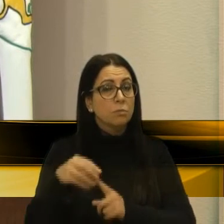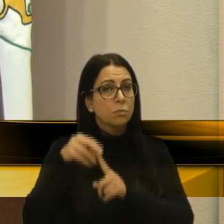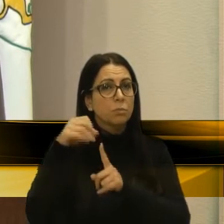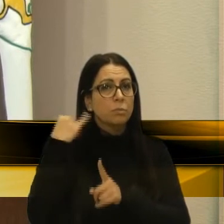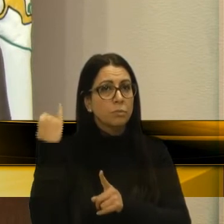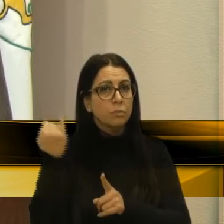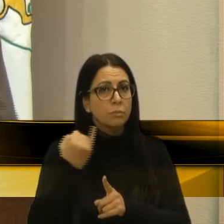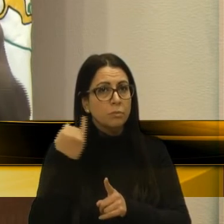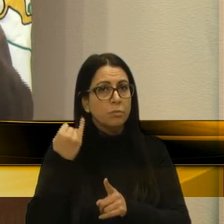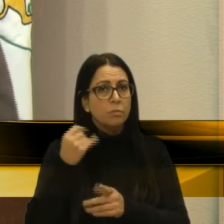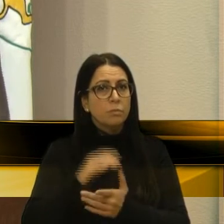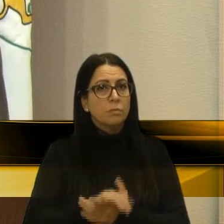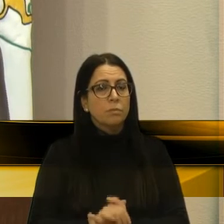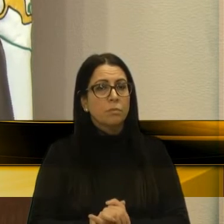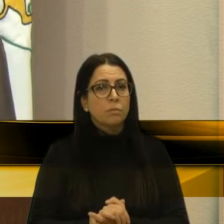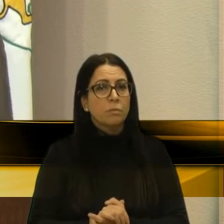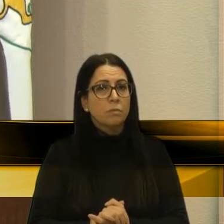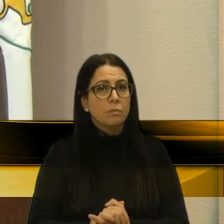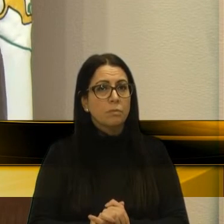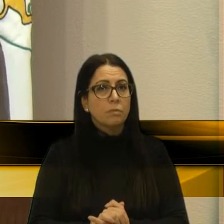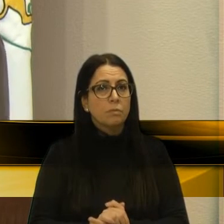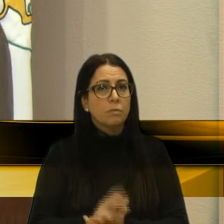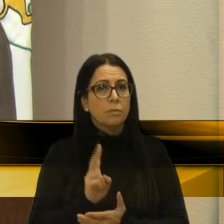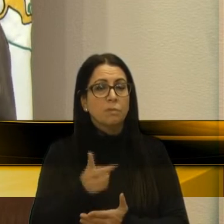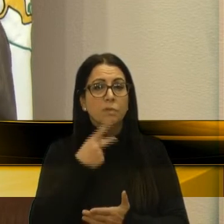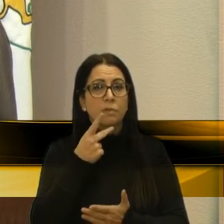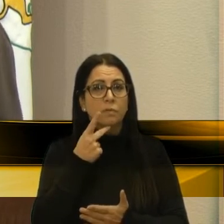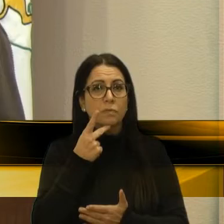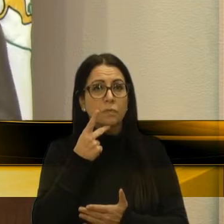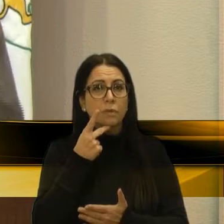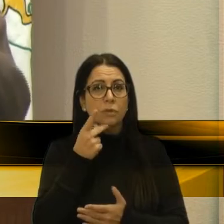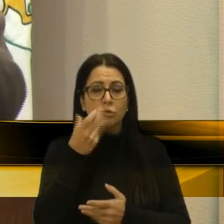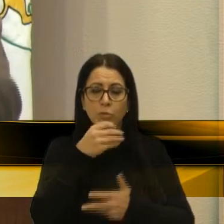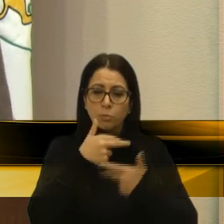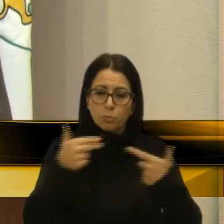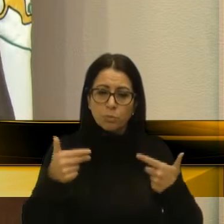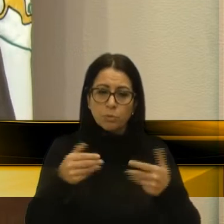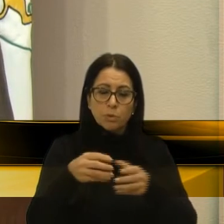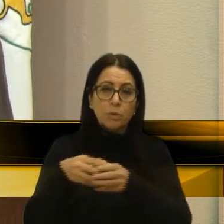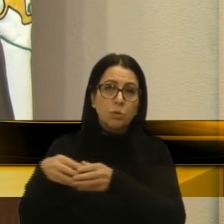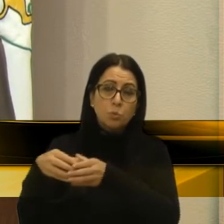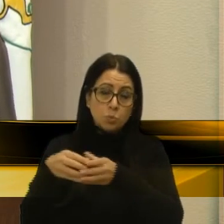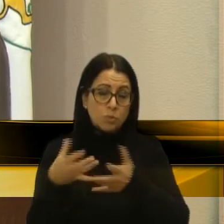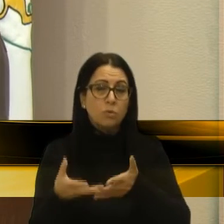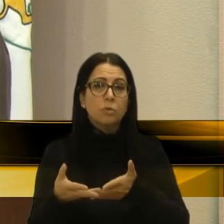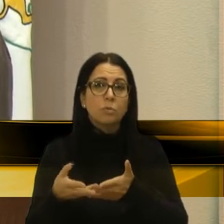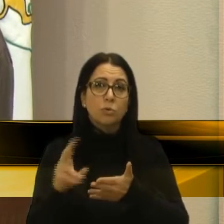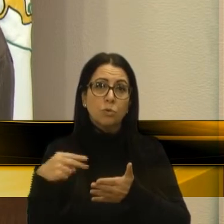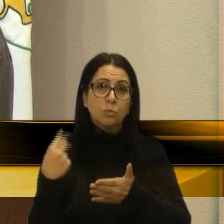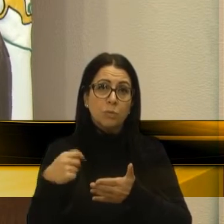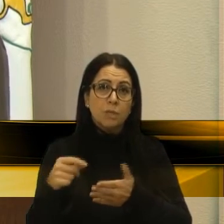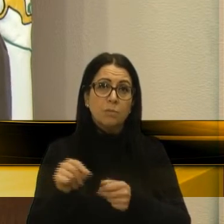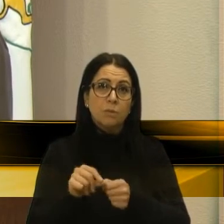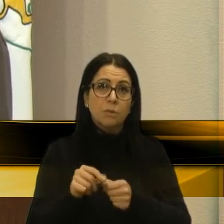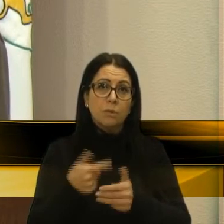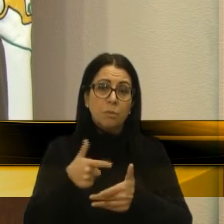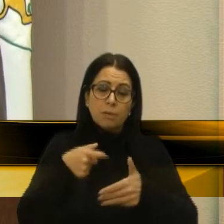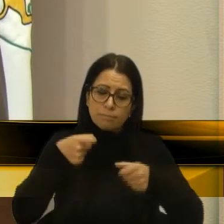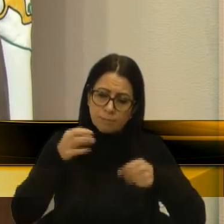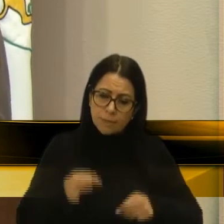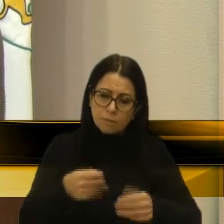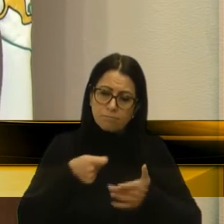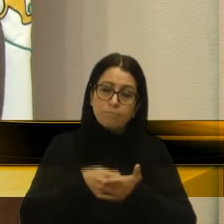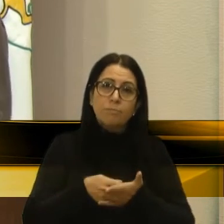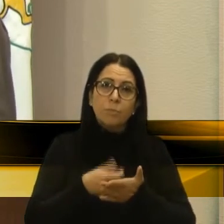importância, porque, a gente sempre diz aqui, hortifruti grangeiro, é turismo, e nós precisamos trabalhar firme e forte na